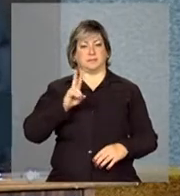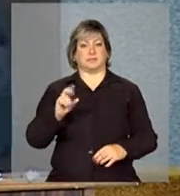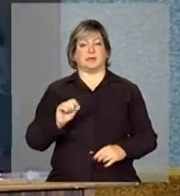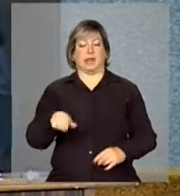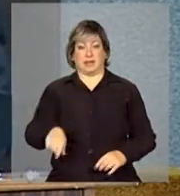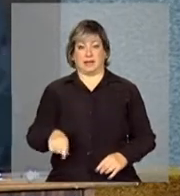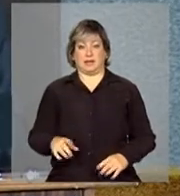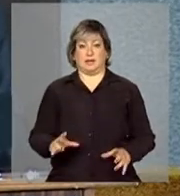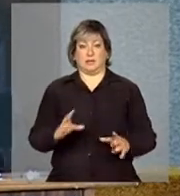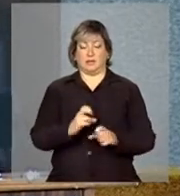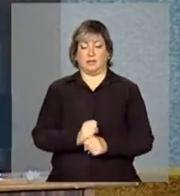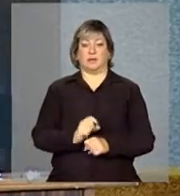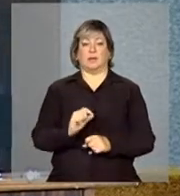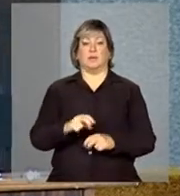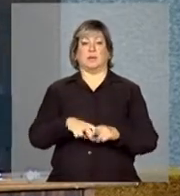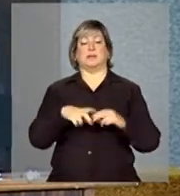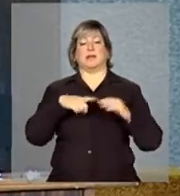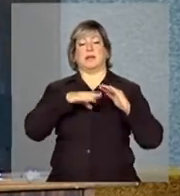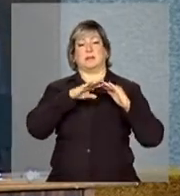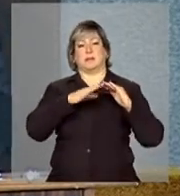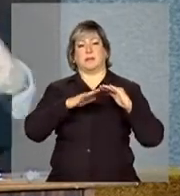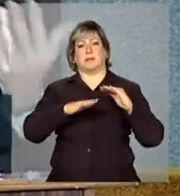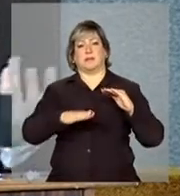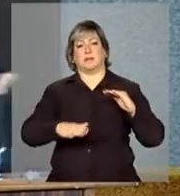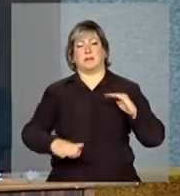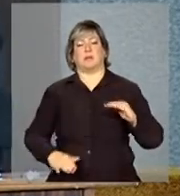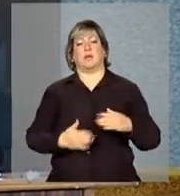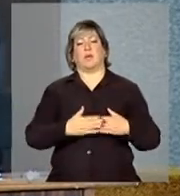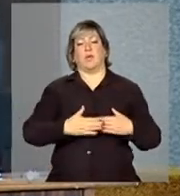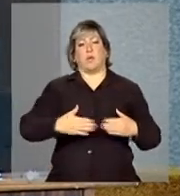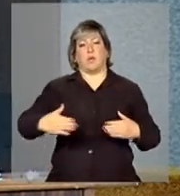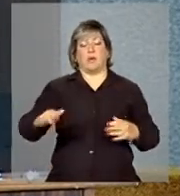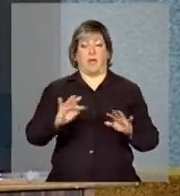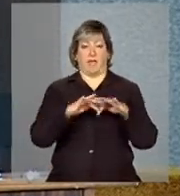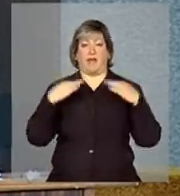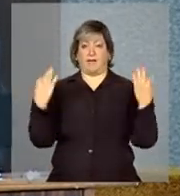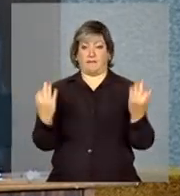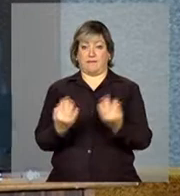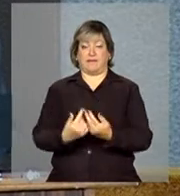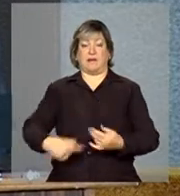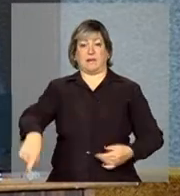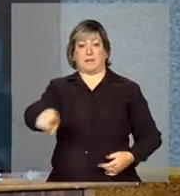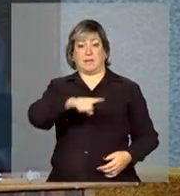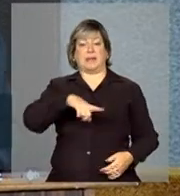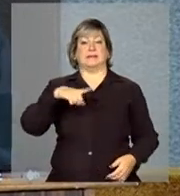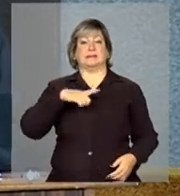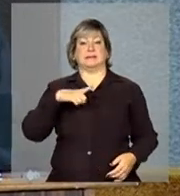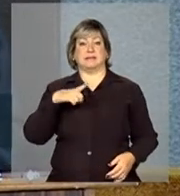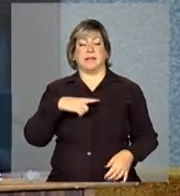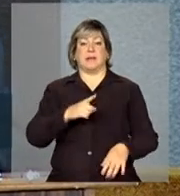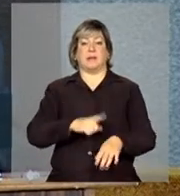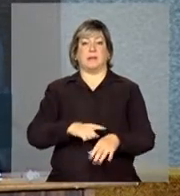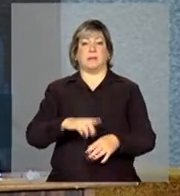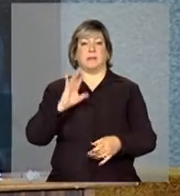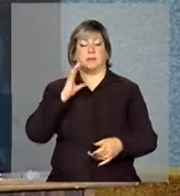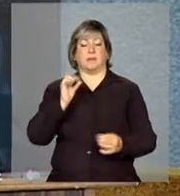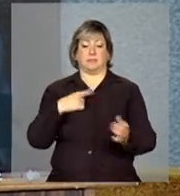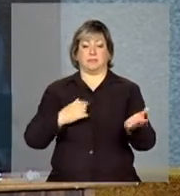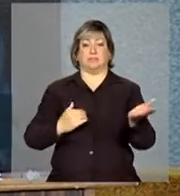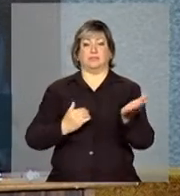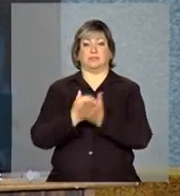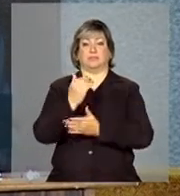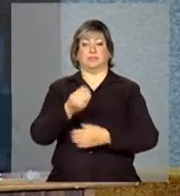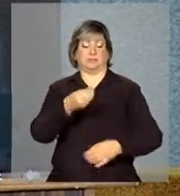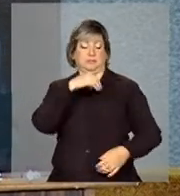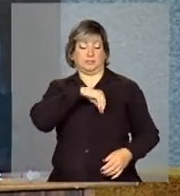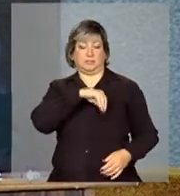tem sido decrescente ao longo do tempo. À medida que as famílias têm um aumento consistente na sua